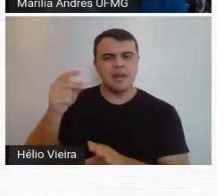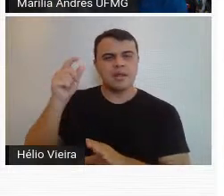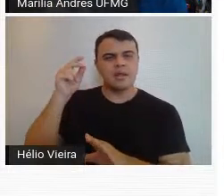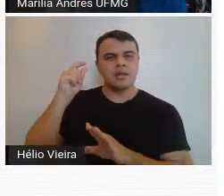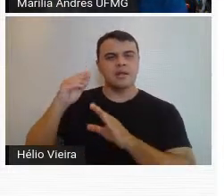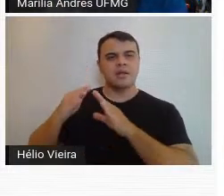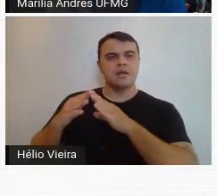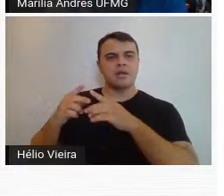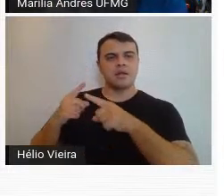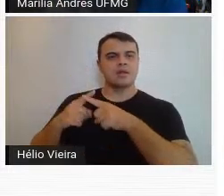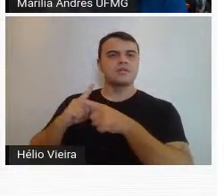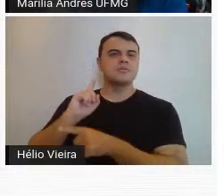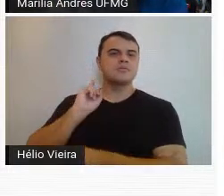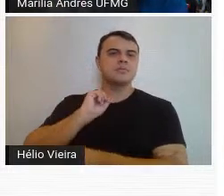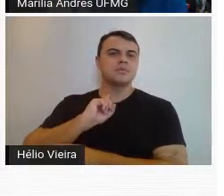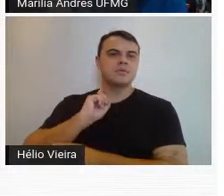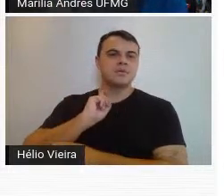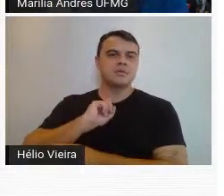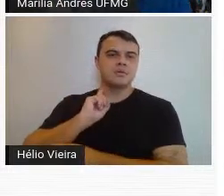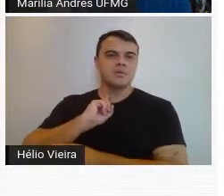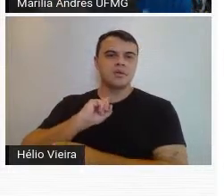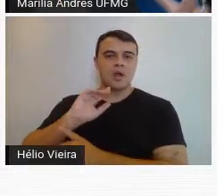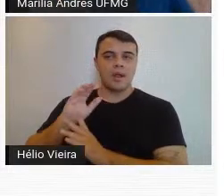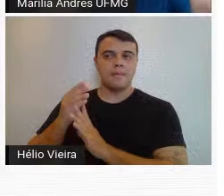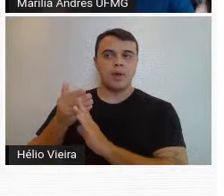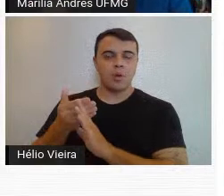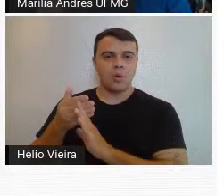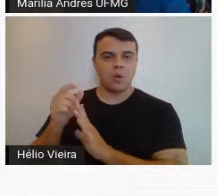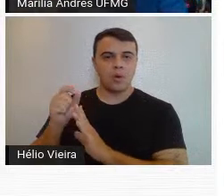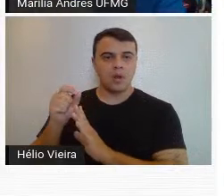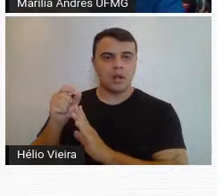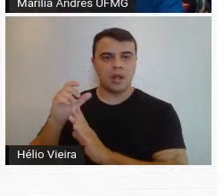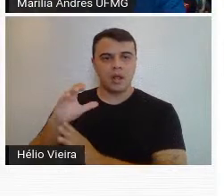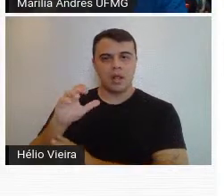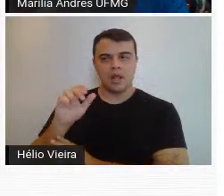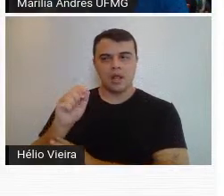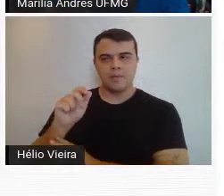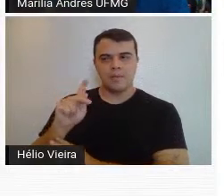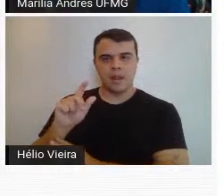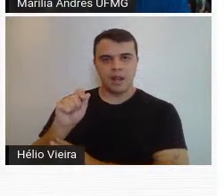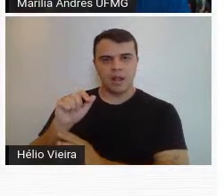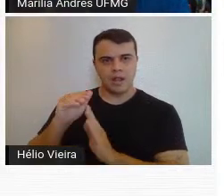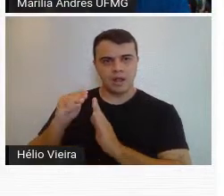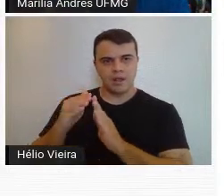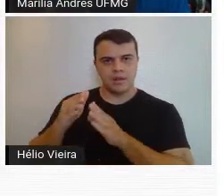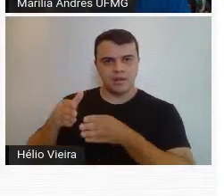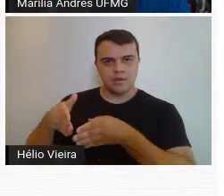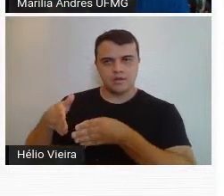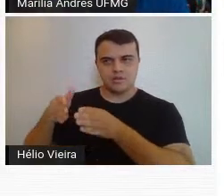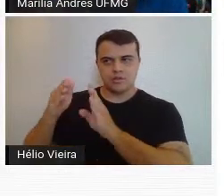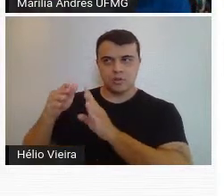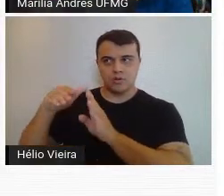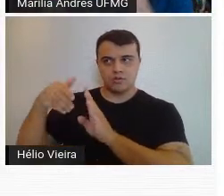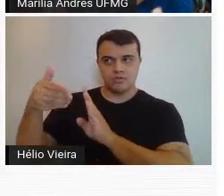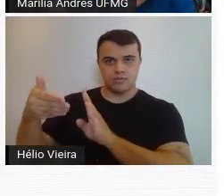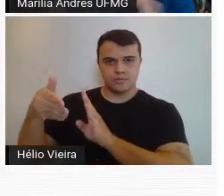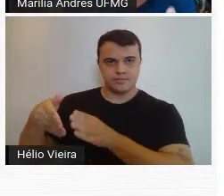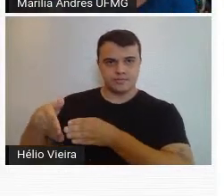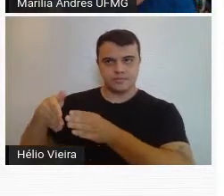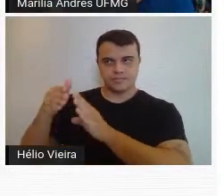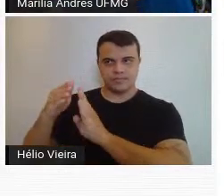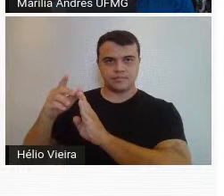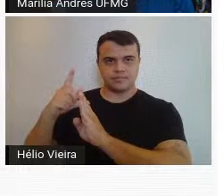mineiras, do barroco mineiro, que é a capelinha com a torre cineira do lado de fora, do